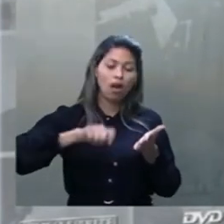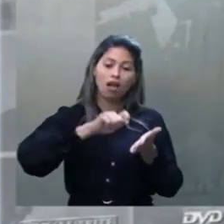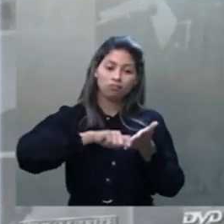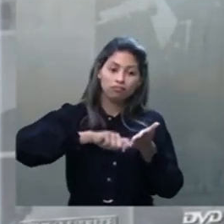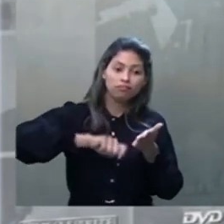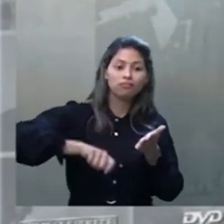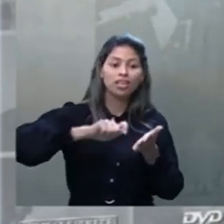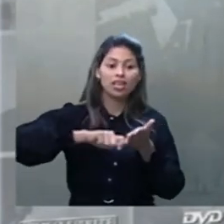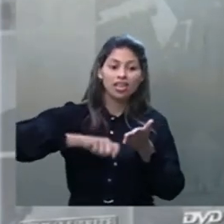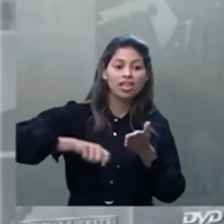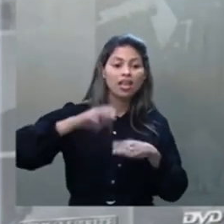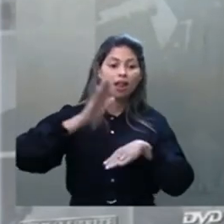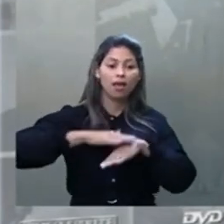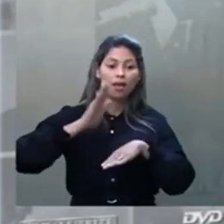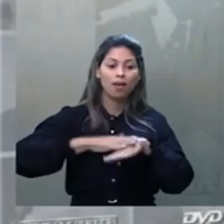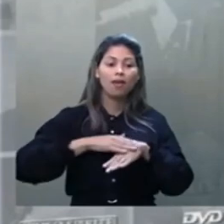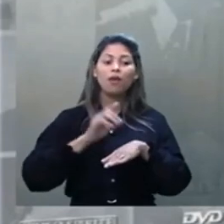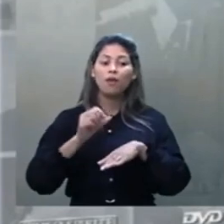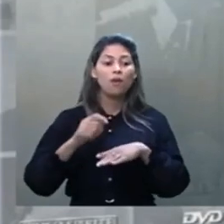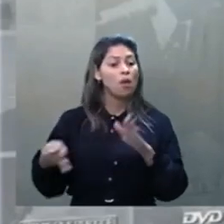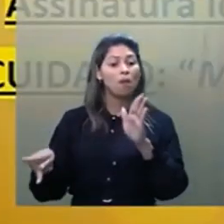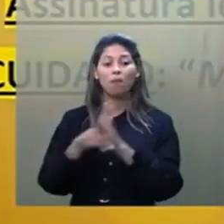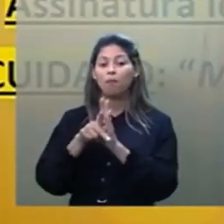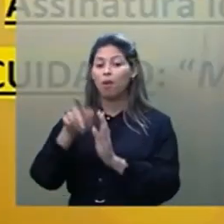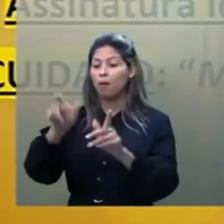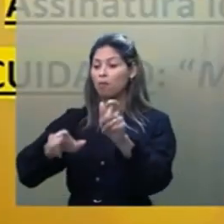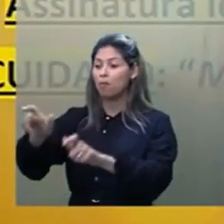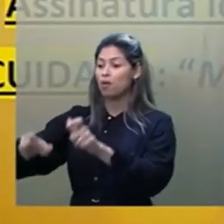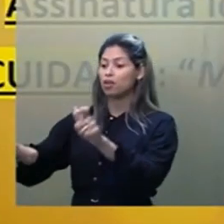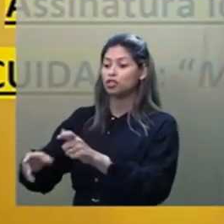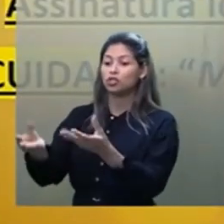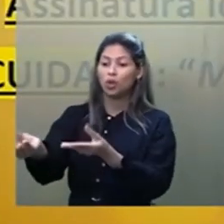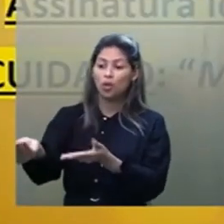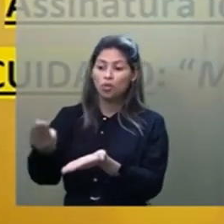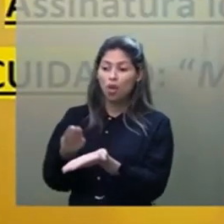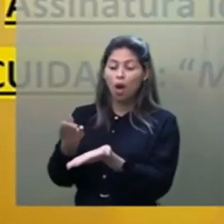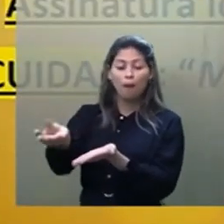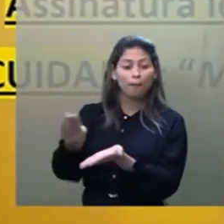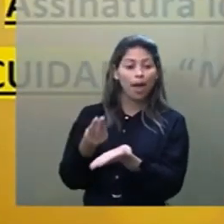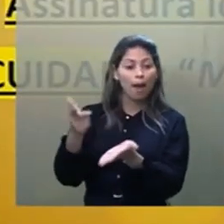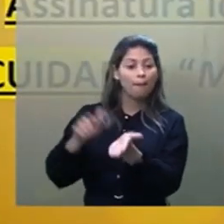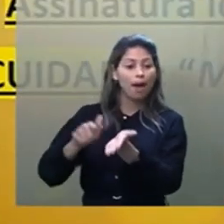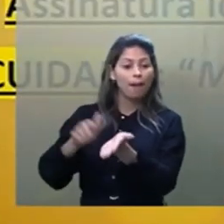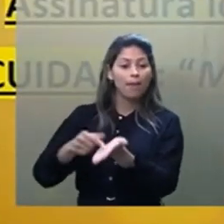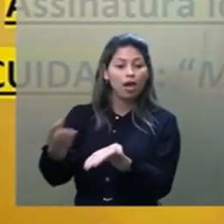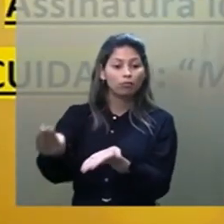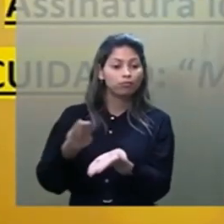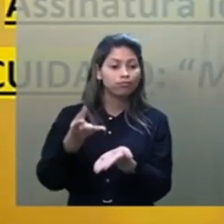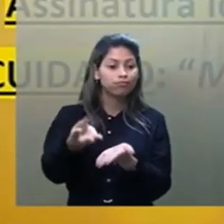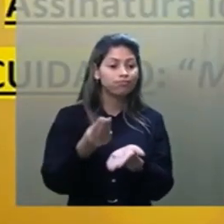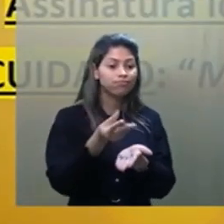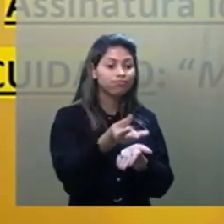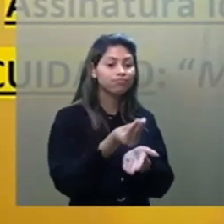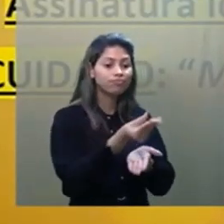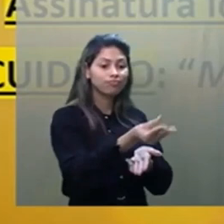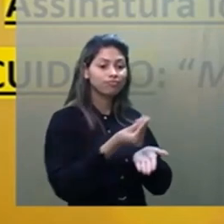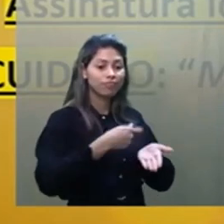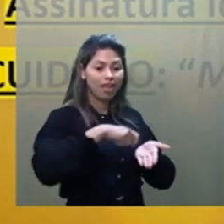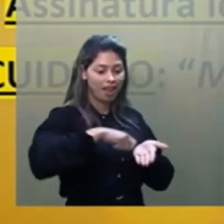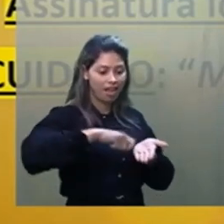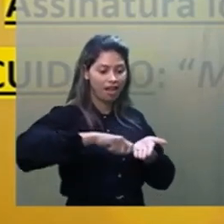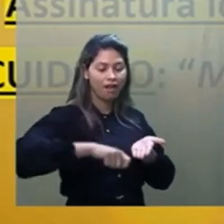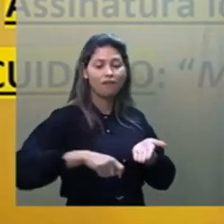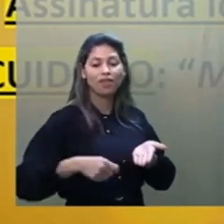próprios participantes deram folhas em branco, marcadas para o Chico psicografar, não é? Um trabalho extraordinário, inclusive no último, o poema